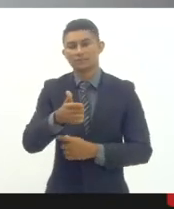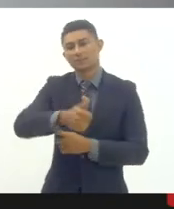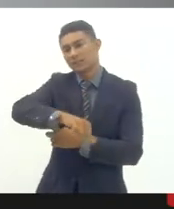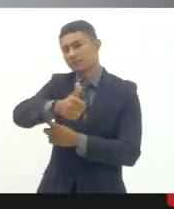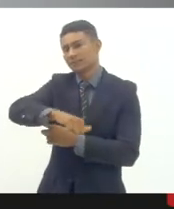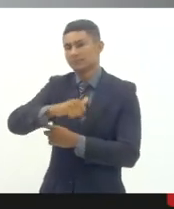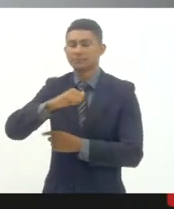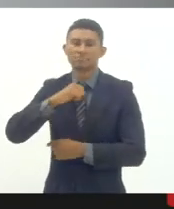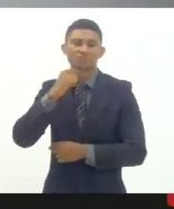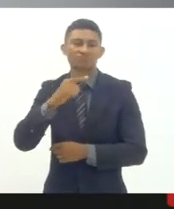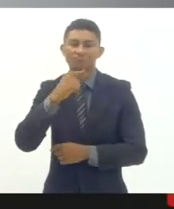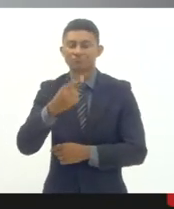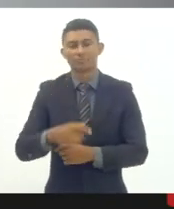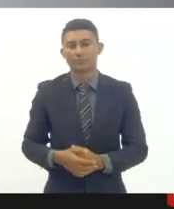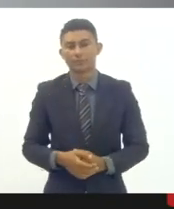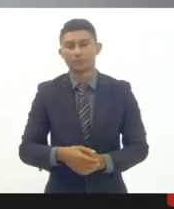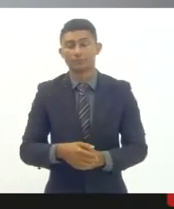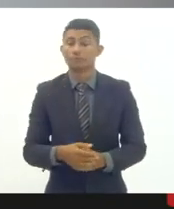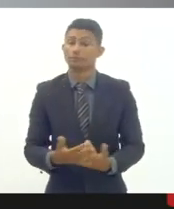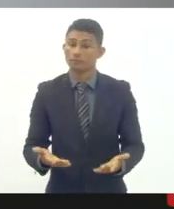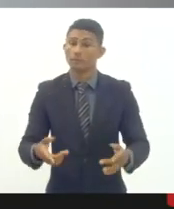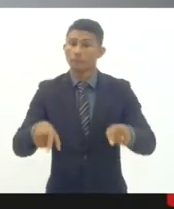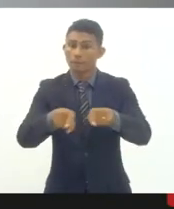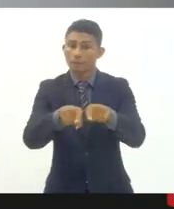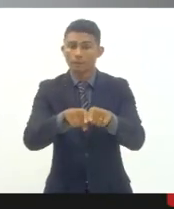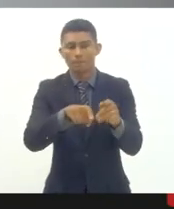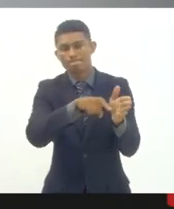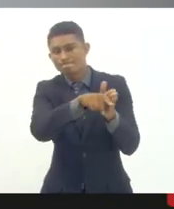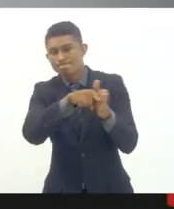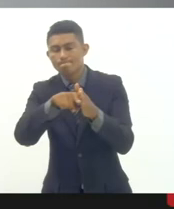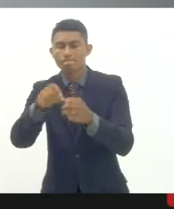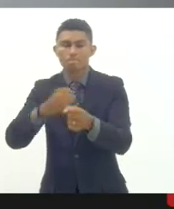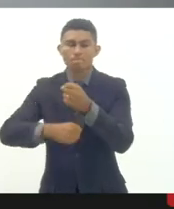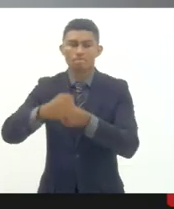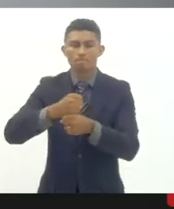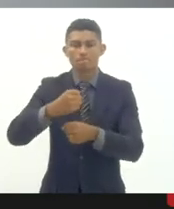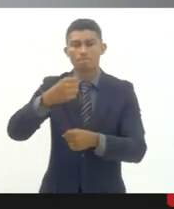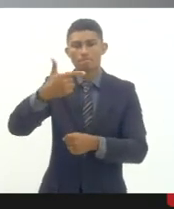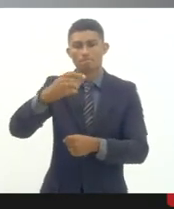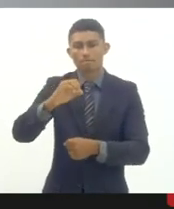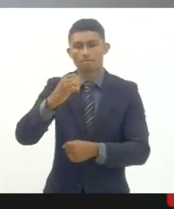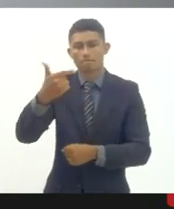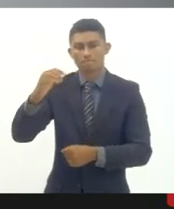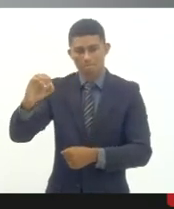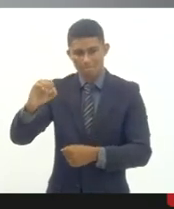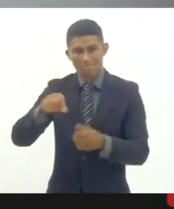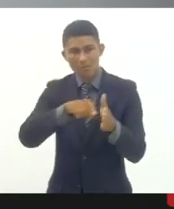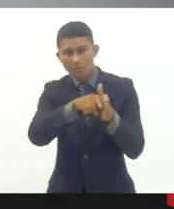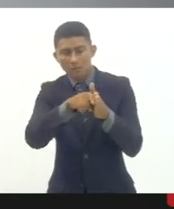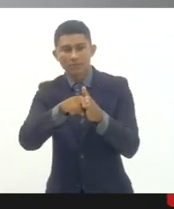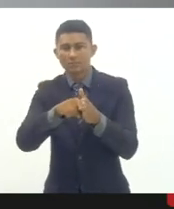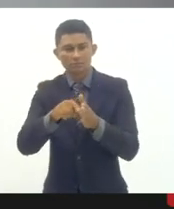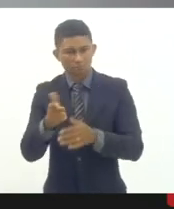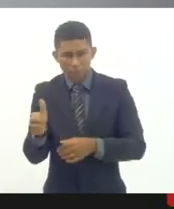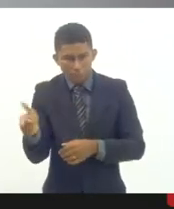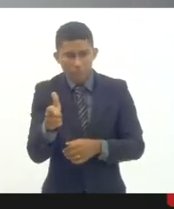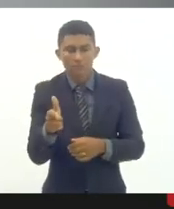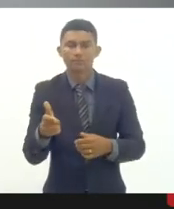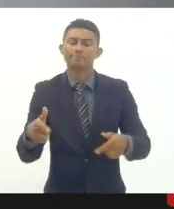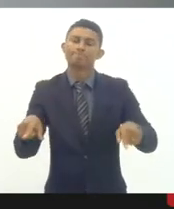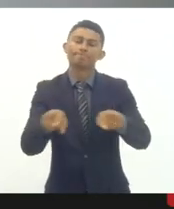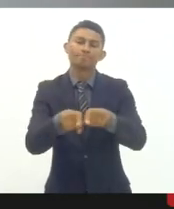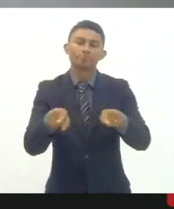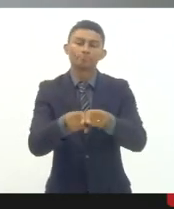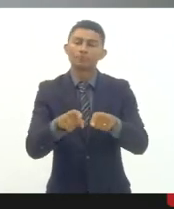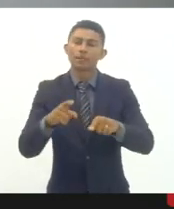não realização do censo demográfico de 2010 de 2020 desculpa como também pela falta de